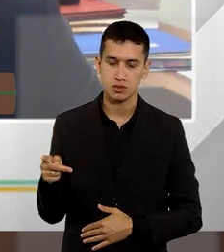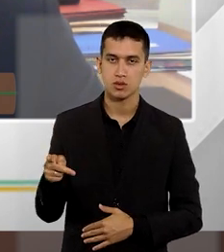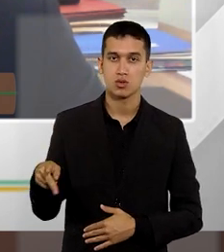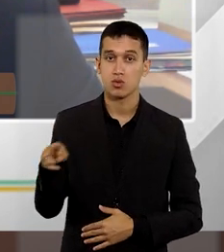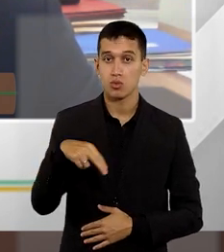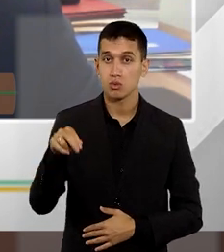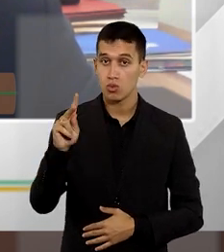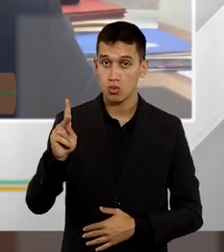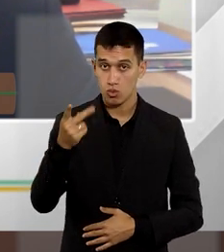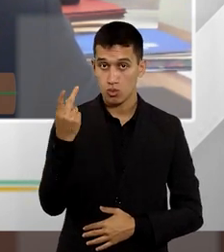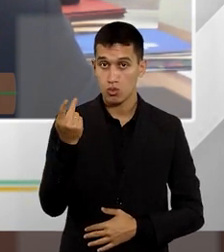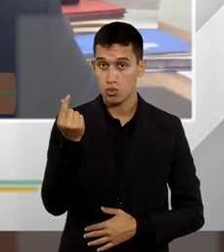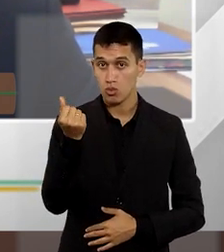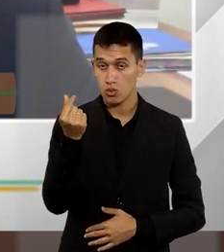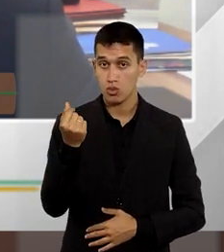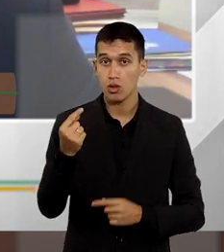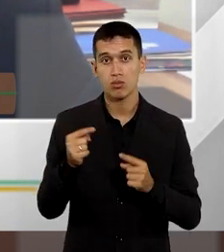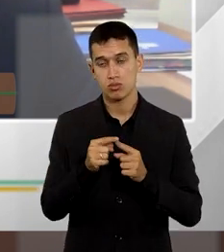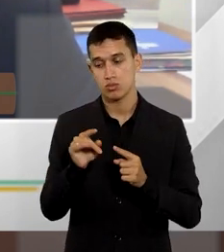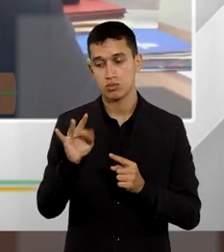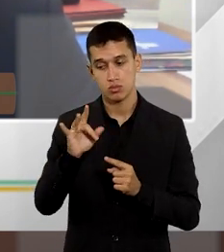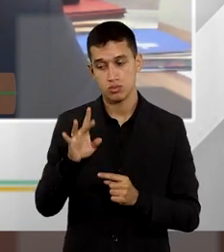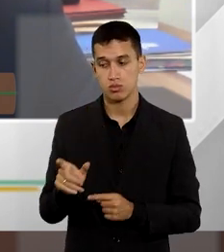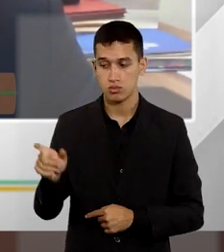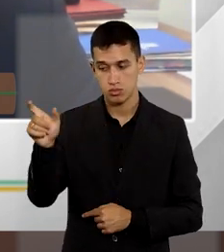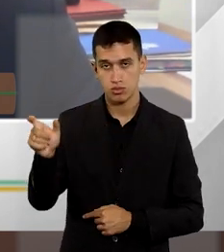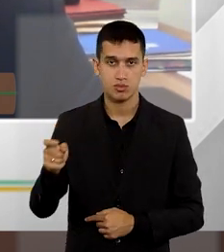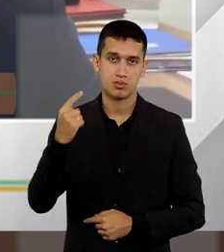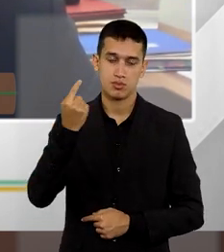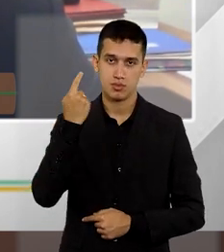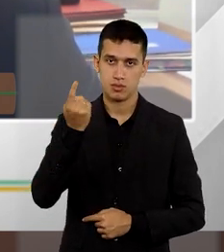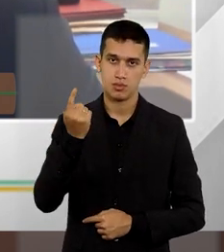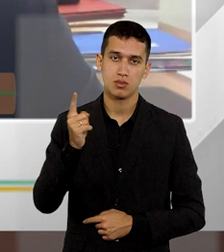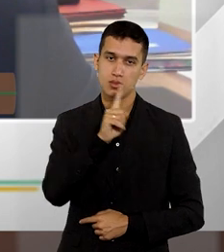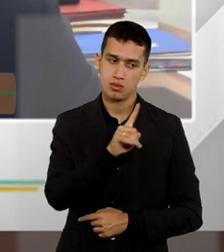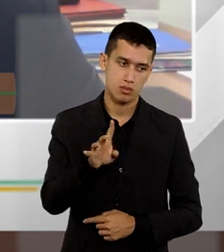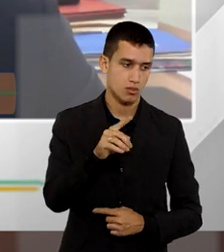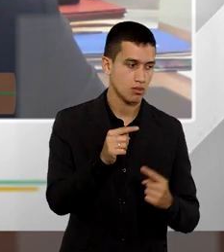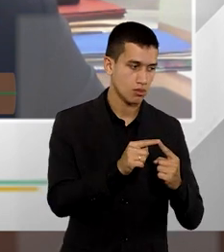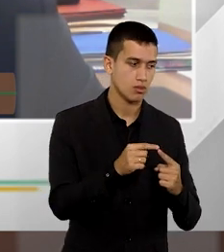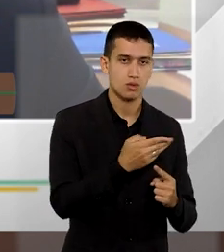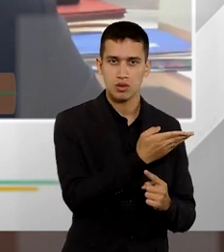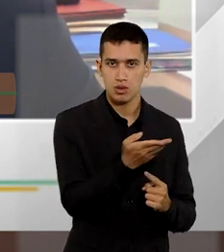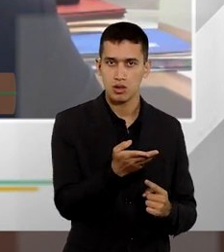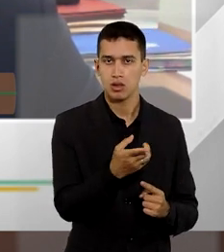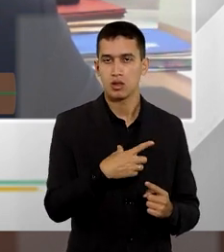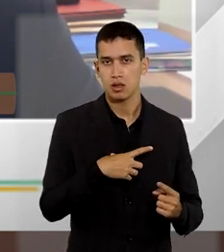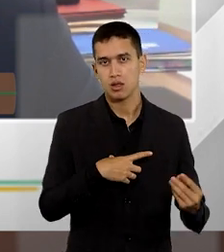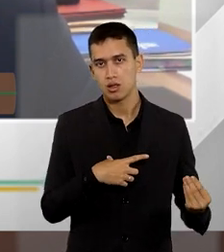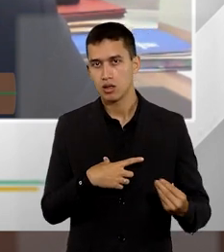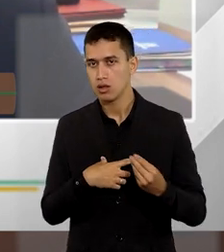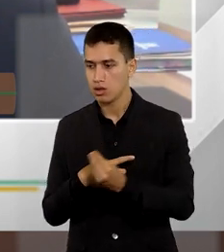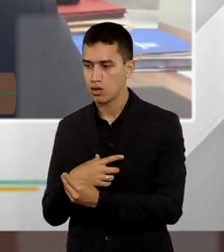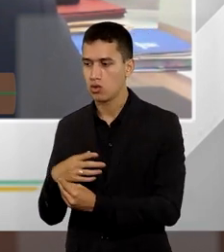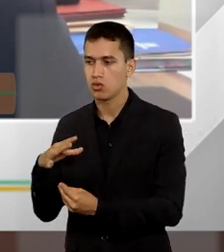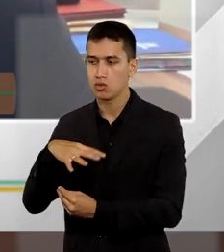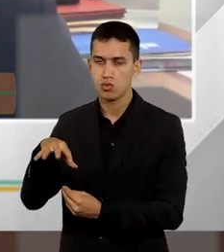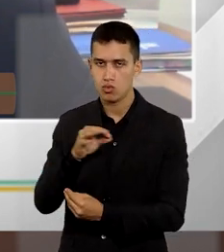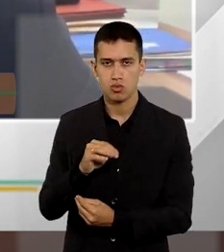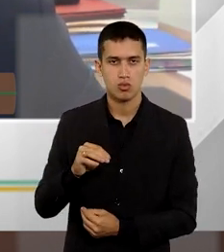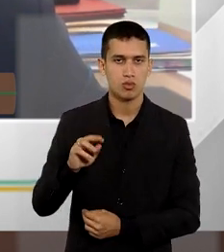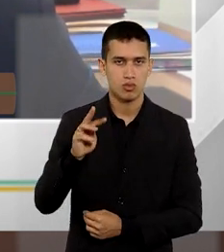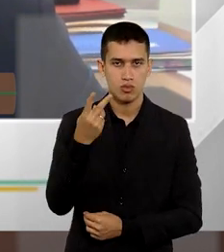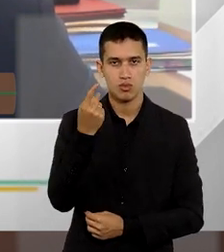os honorários sucumbenciais, ele cabe ao advogado, não a parte. Então, não cabe a parte transacionar os honorários do